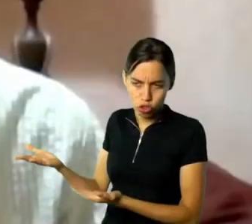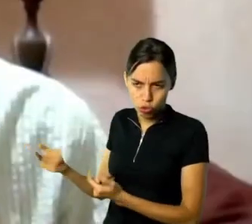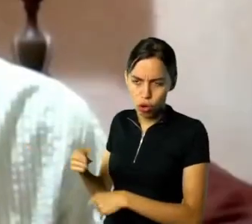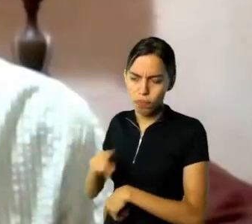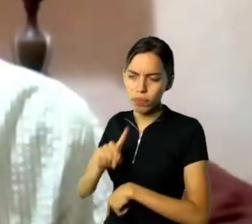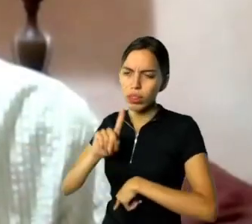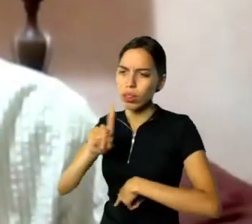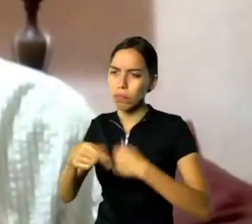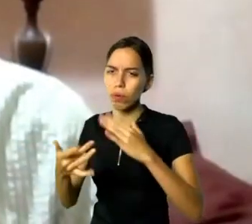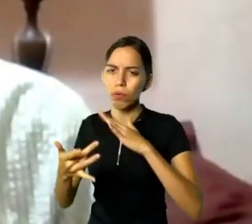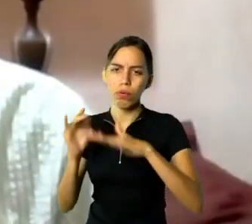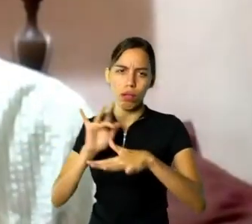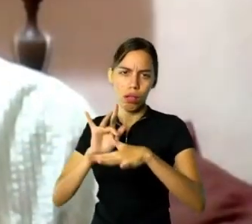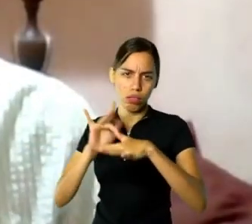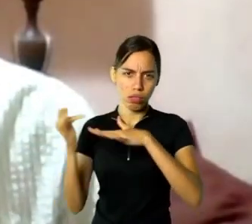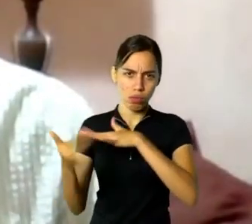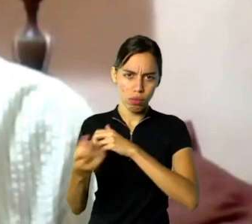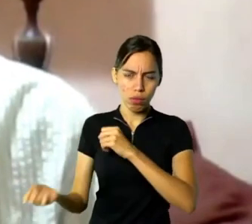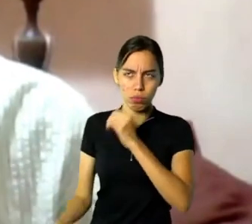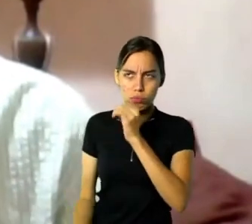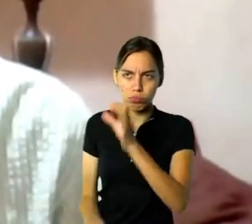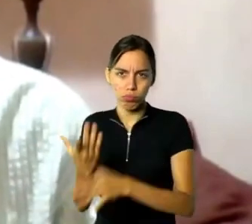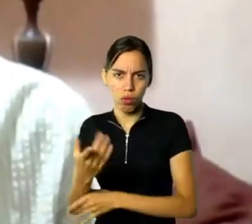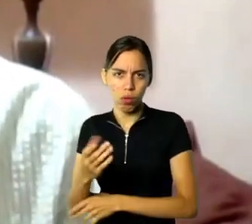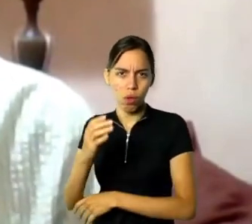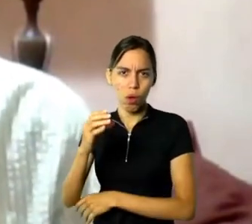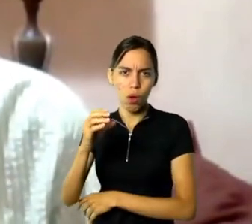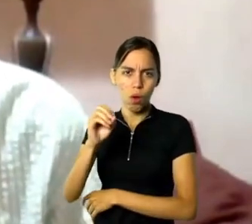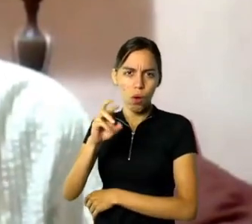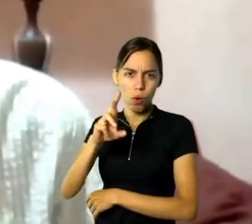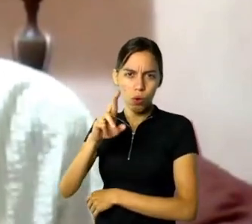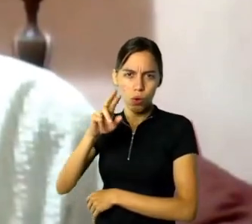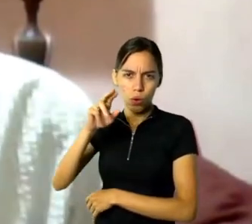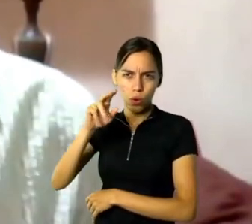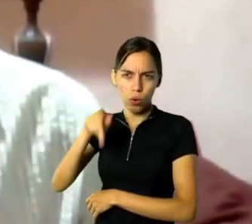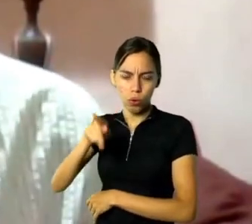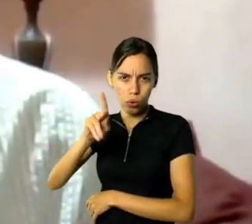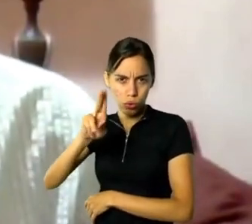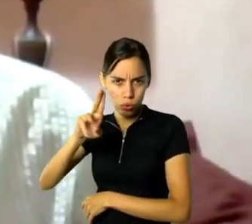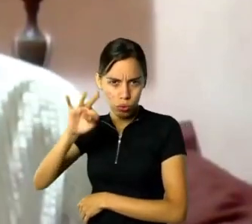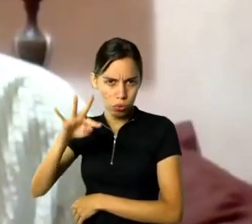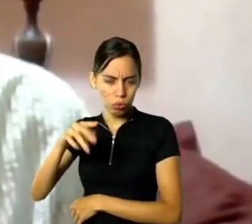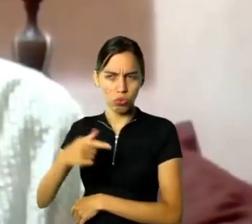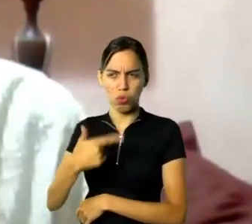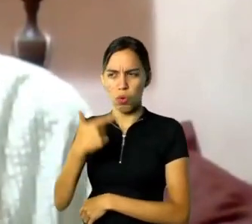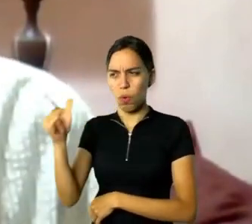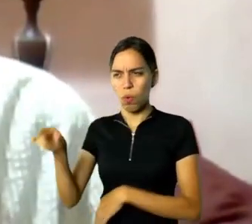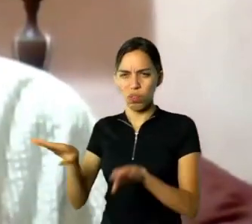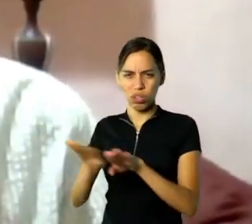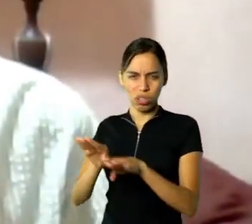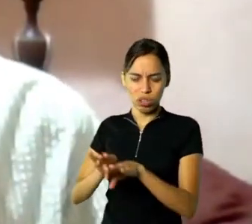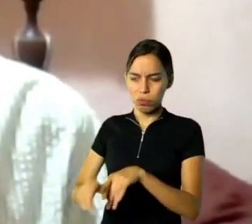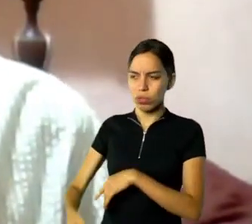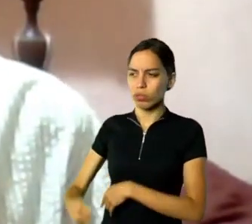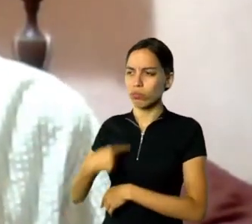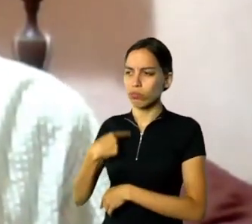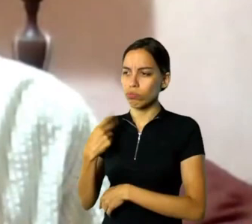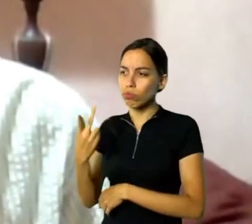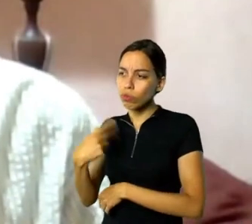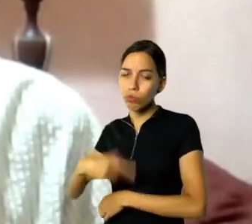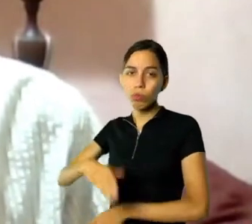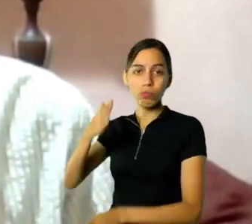Orkut, e Flickr, Fotolog, essas coisas, a gente se contactou, se conheceu ali nessa base, em Três